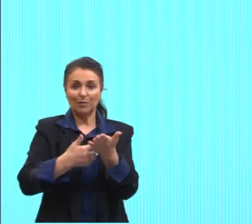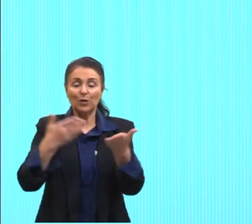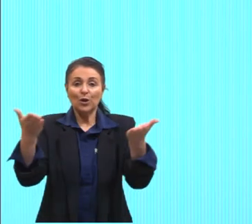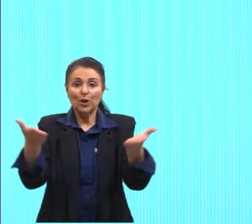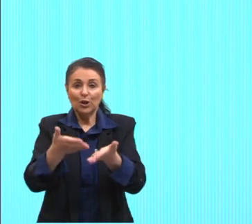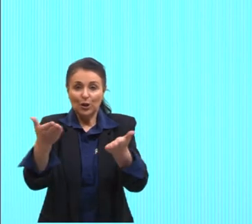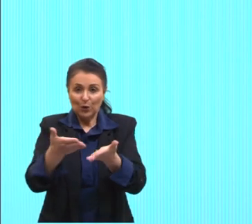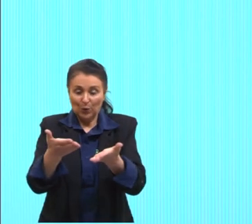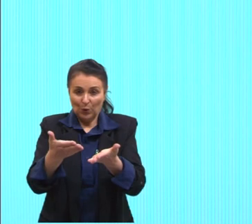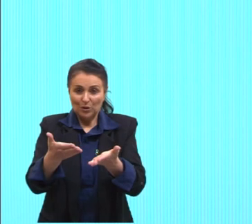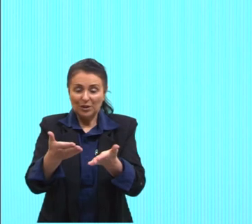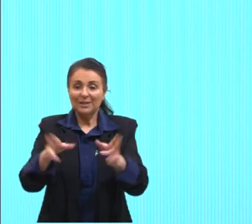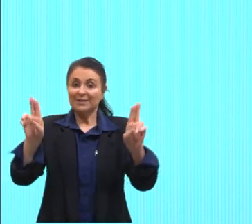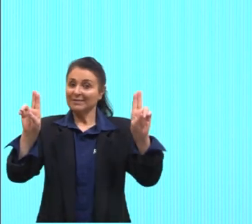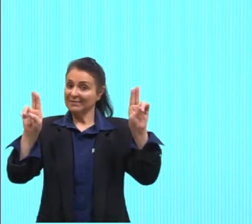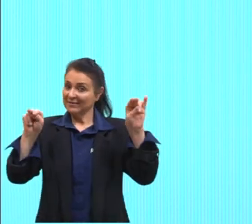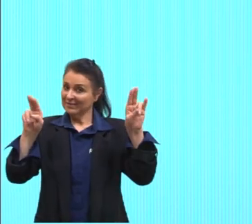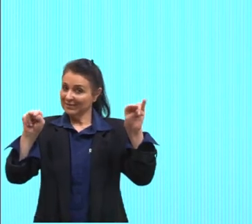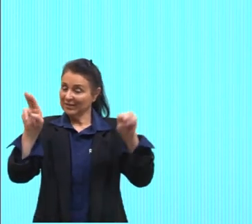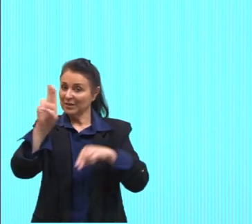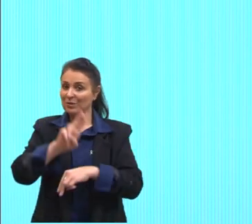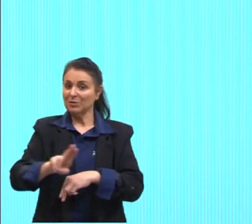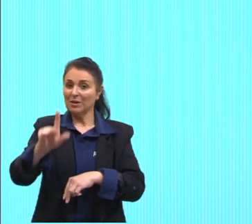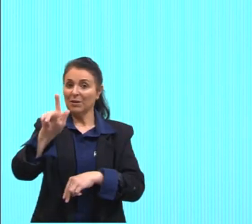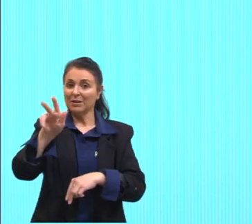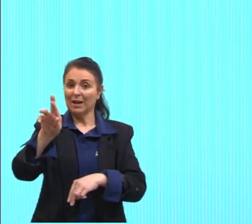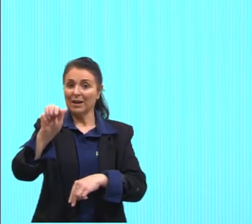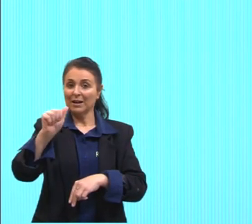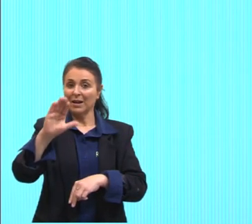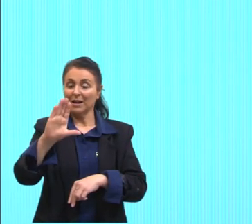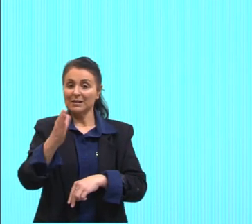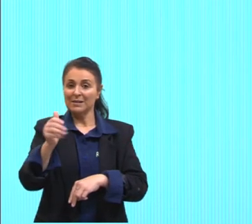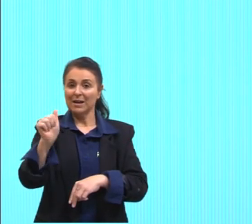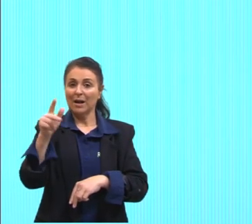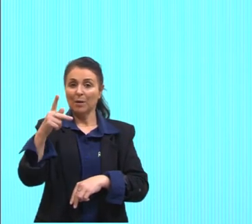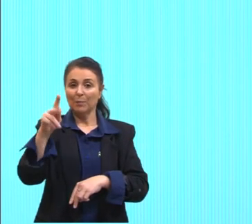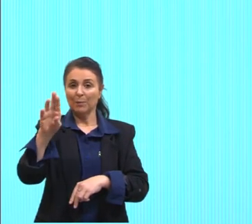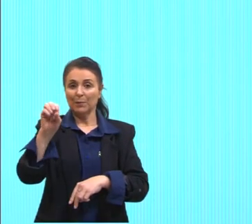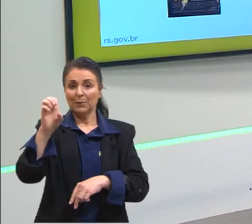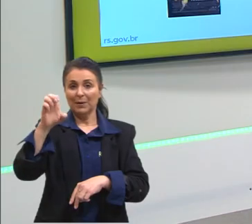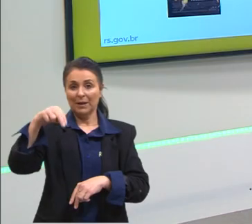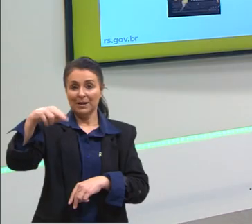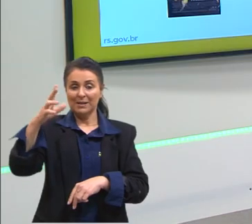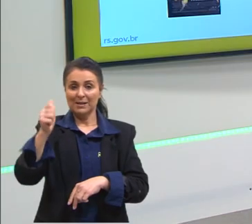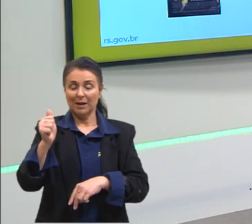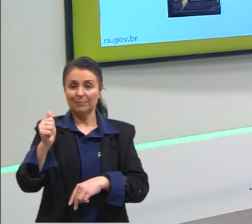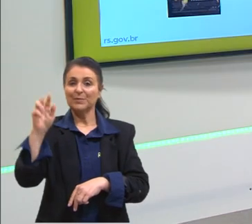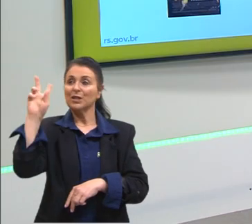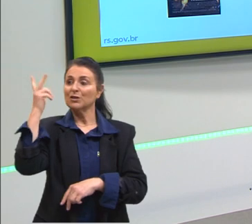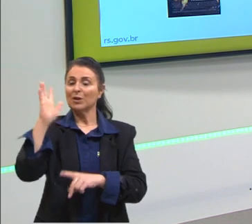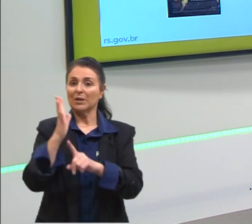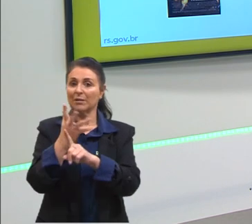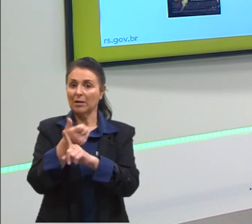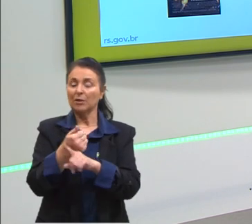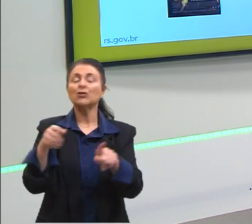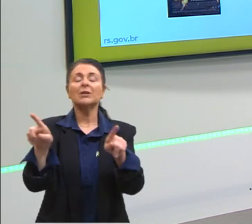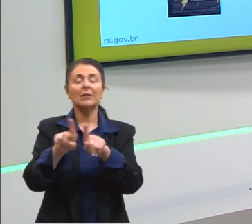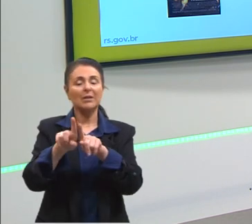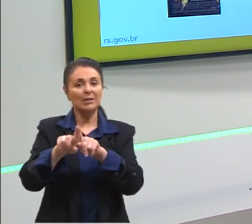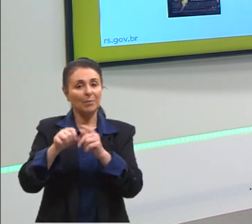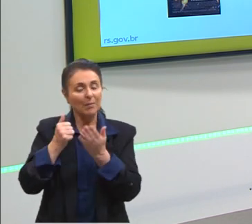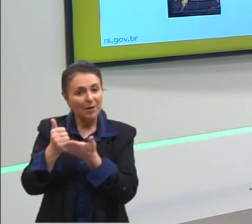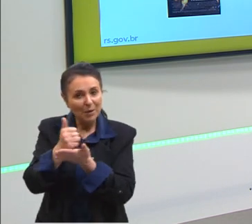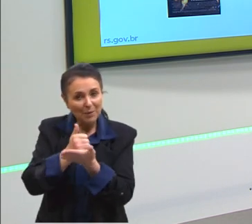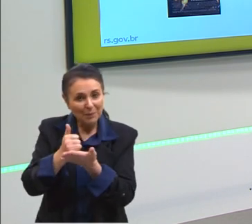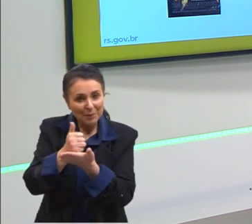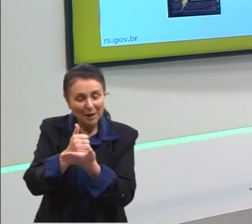nas nossas citações aqui, De Graça Proença, História da Arte, e que também serve como suporte para